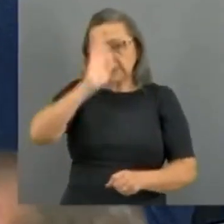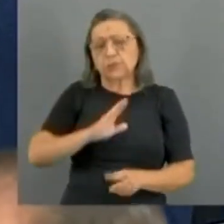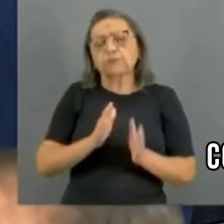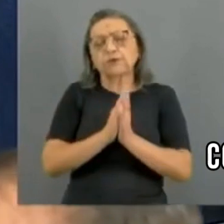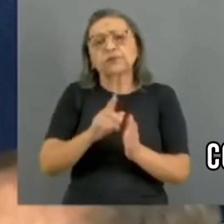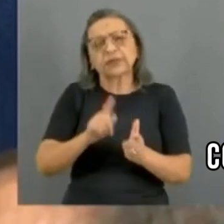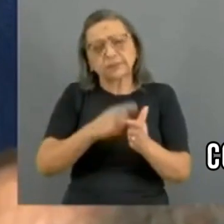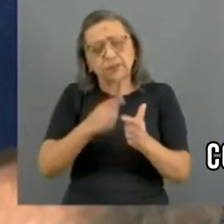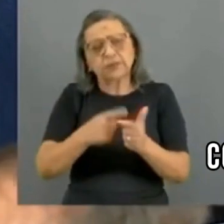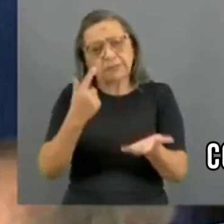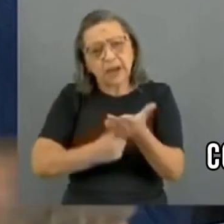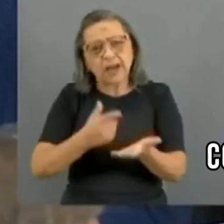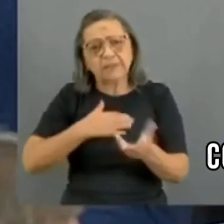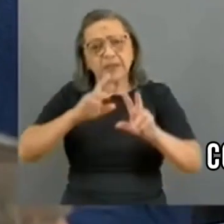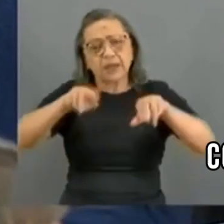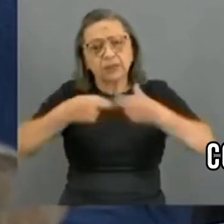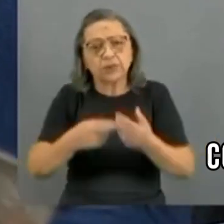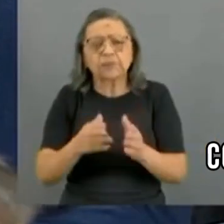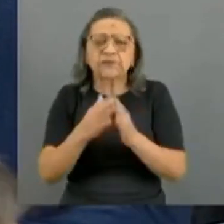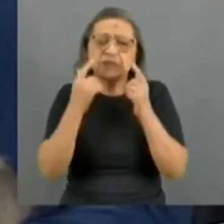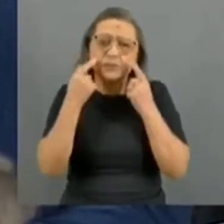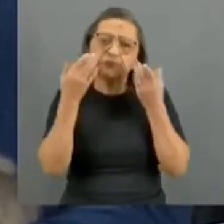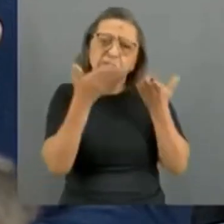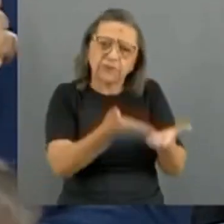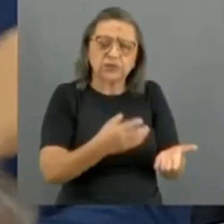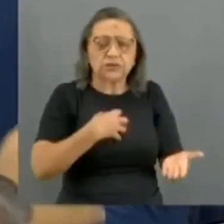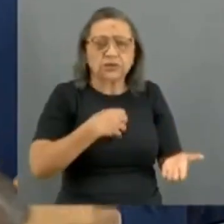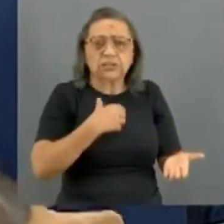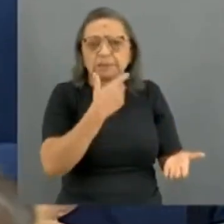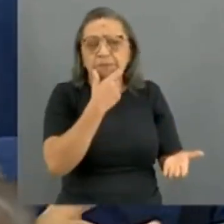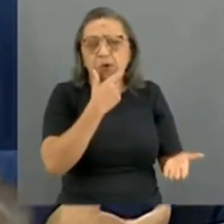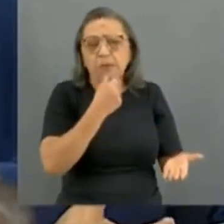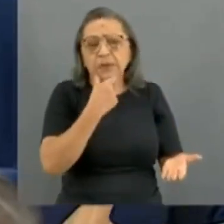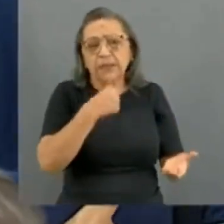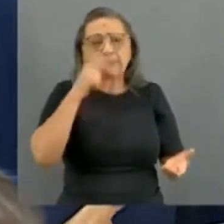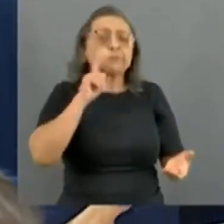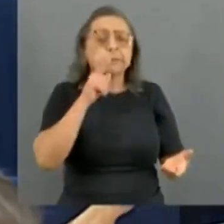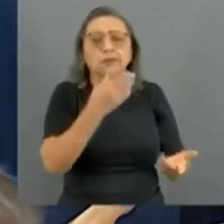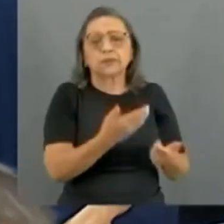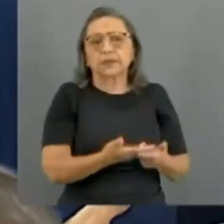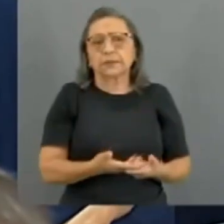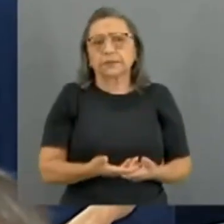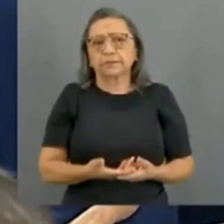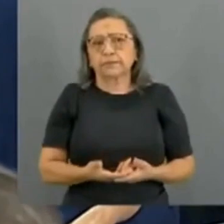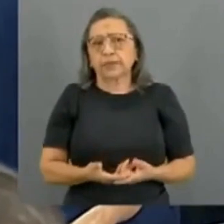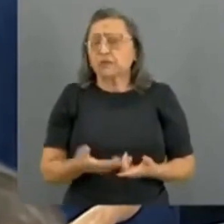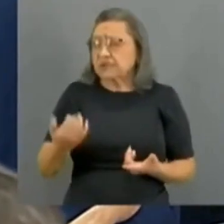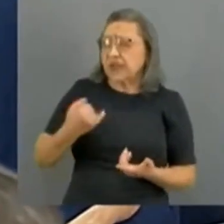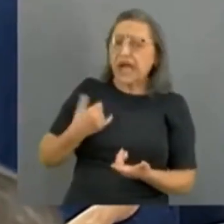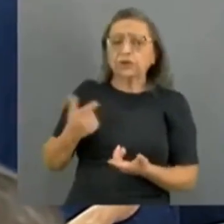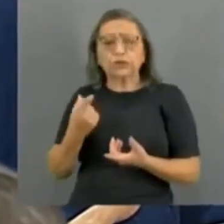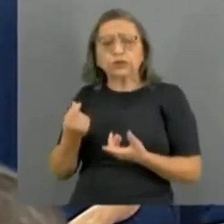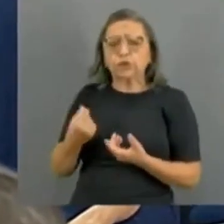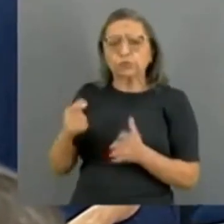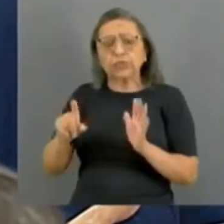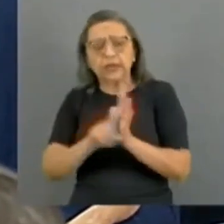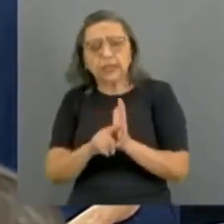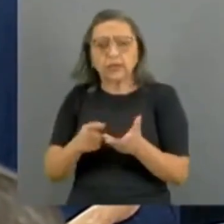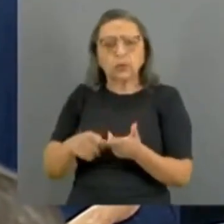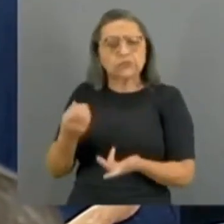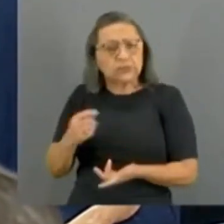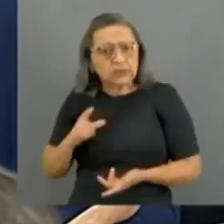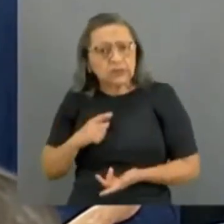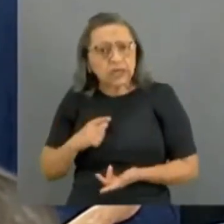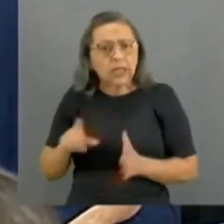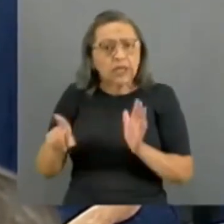e que só olhasse com carinho essa situação desse cidadão brasileiro aqui, que tocasse o coração da senhora. falasse, Cleitinho, mas não tem recurso, Cleitinho, não tem lei. Se tem recurso,